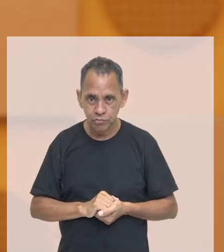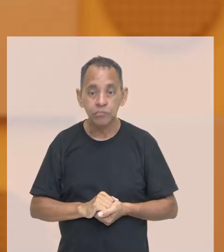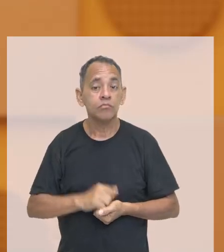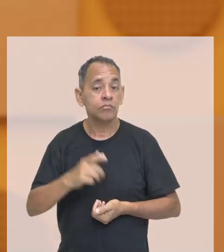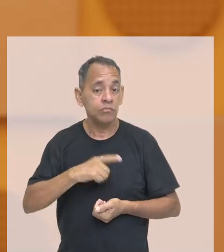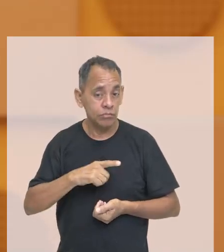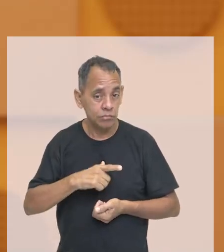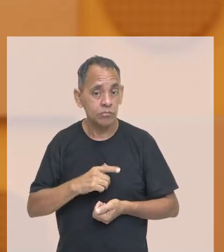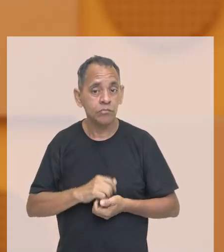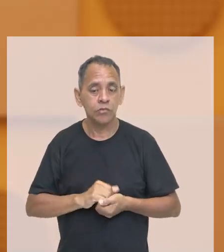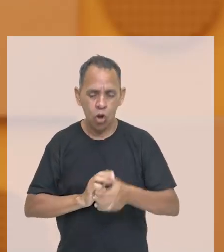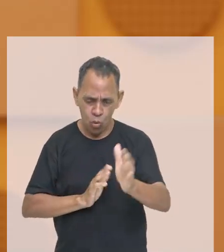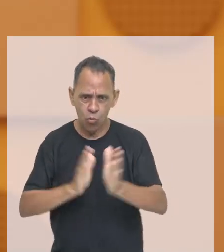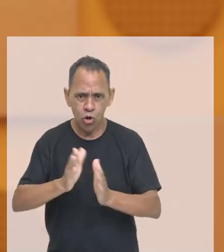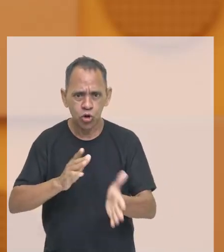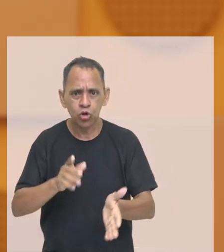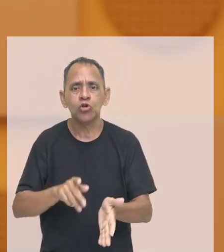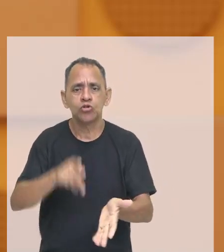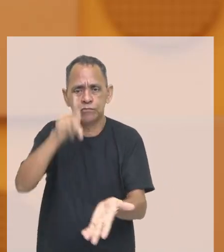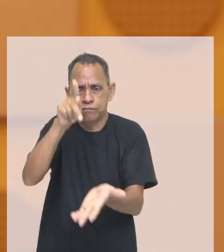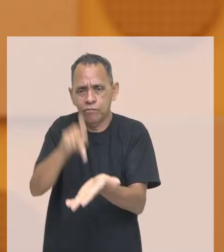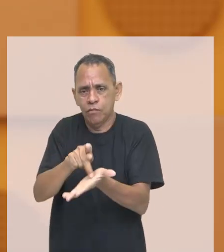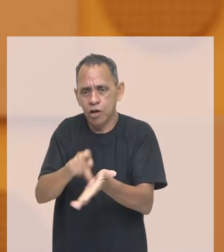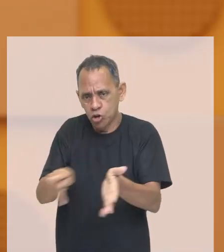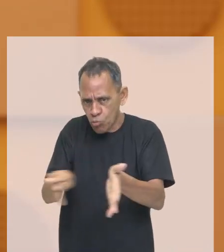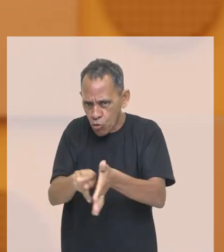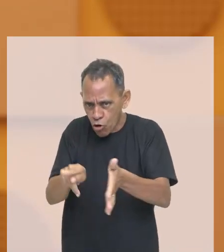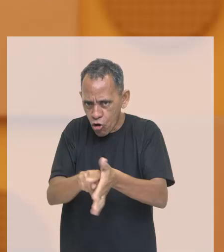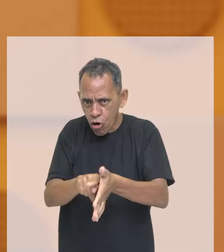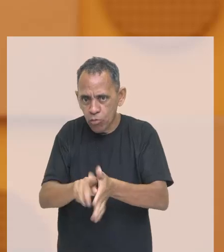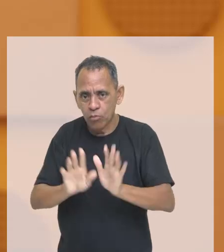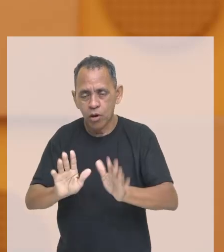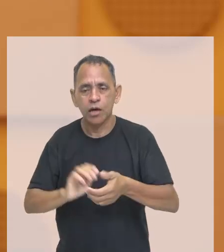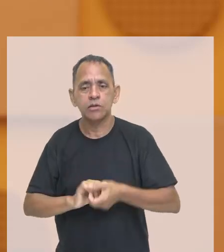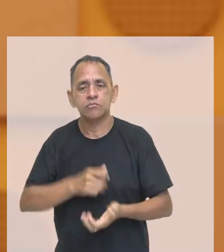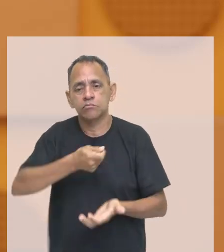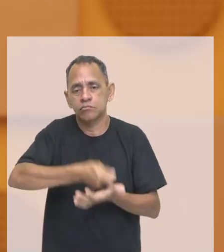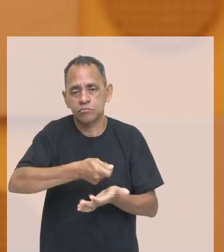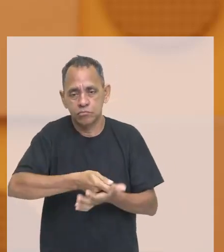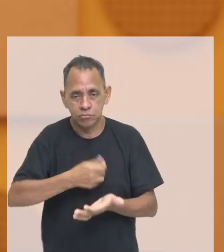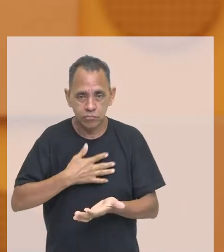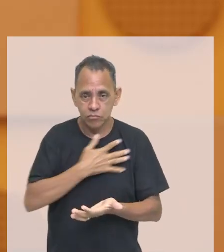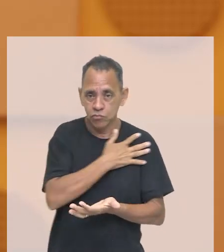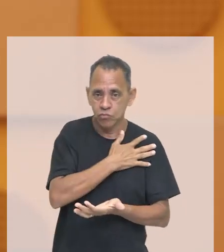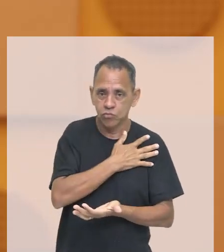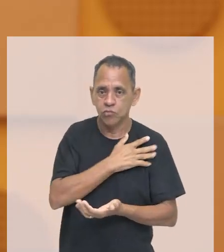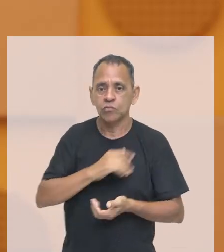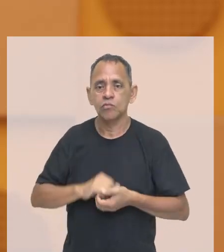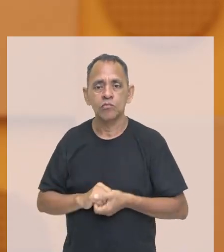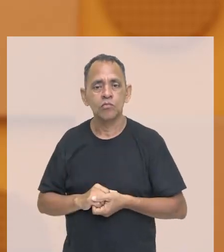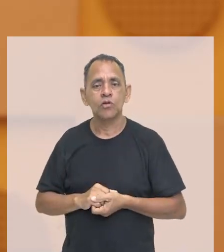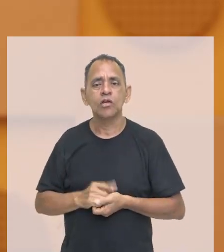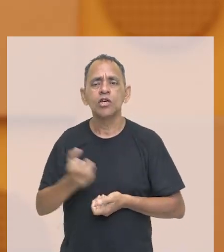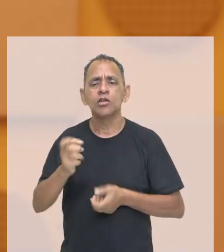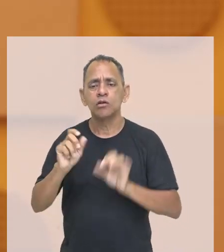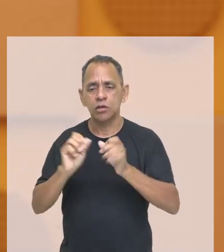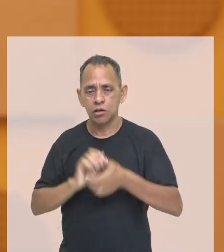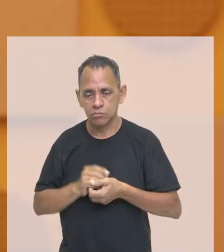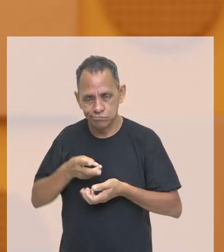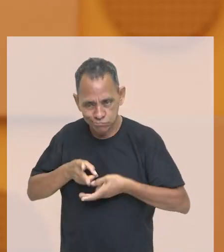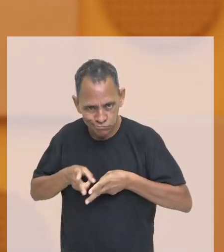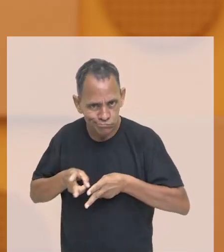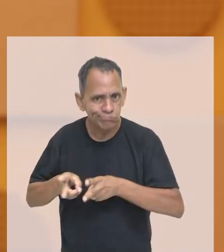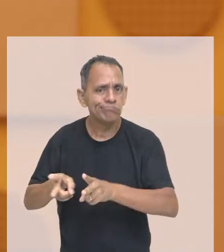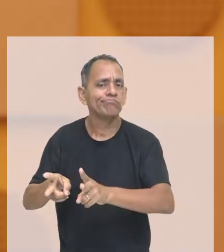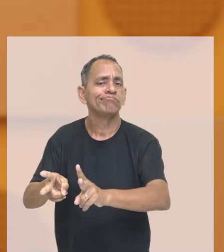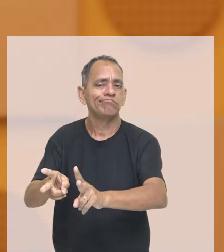foi instituído pelos próprios ditadores que queriam sair do poder em uma determinada situação que as consequências dos seus